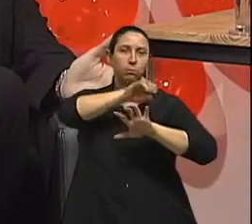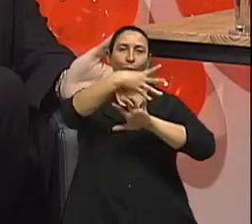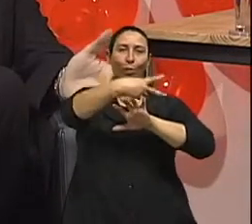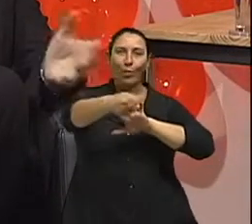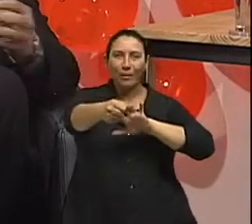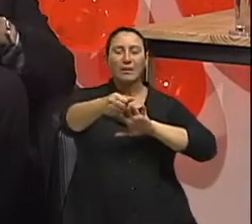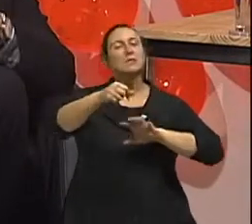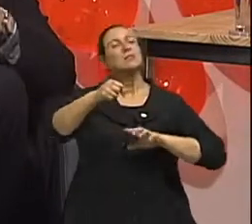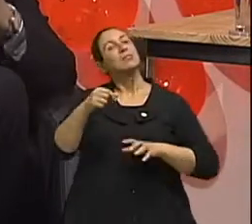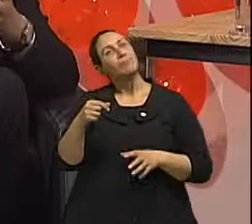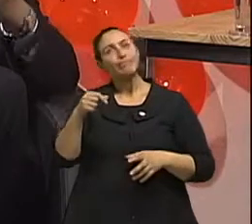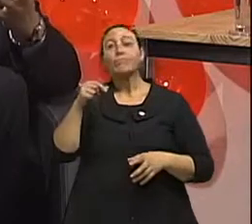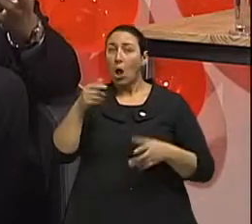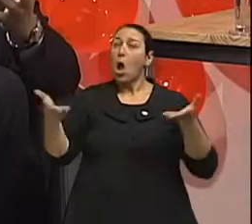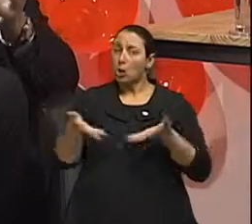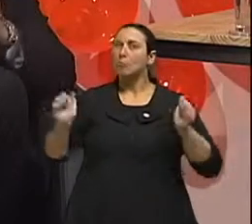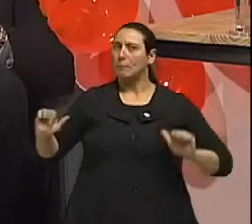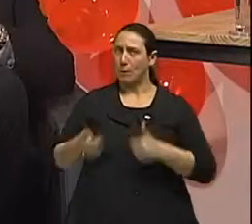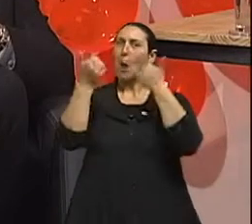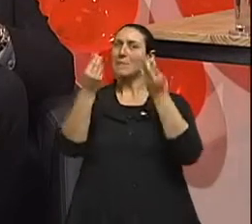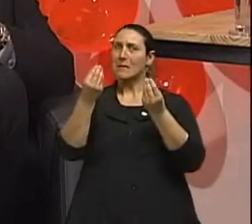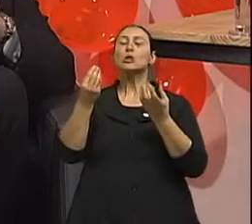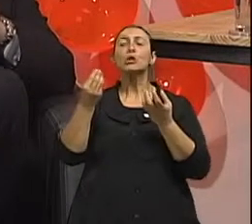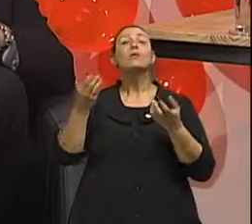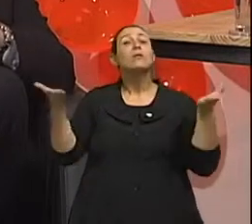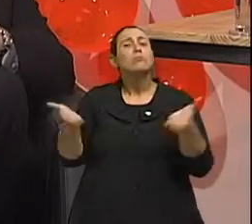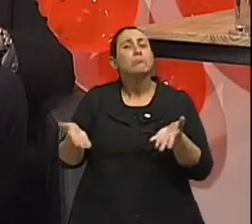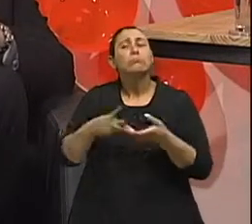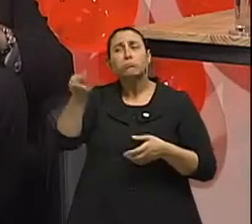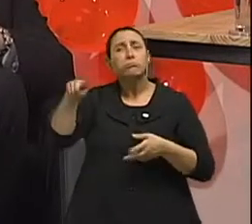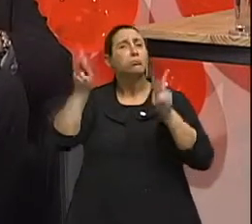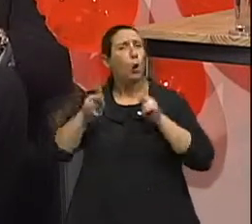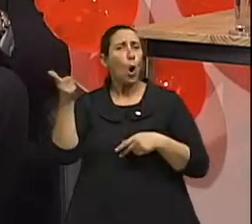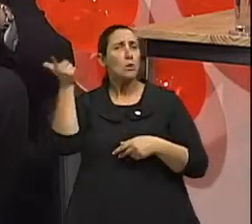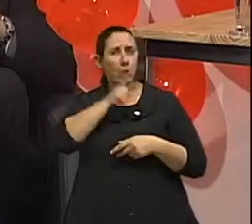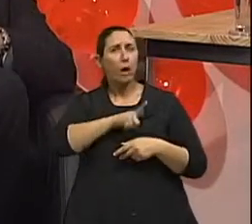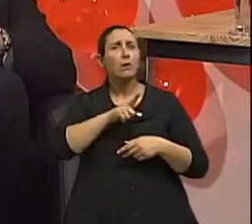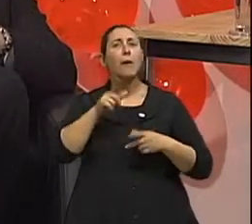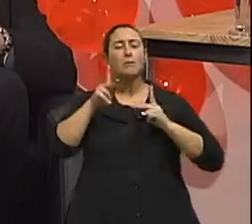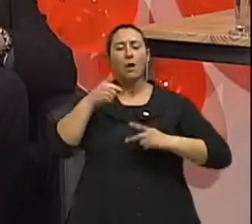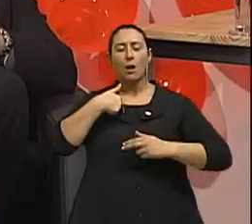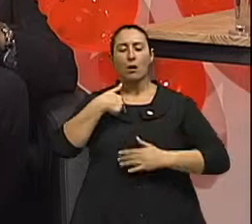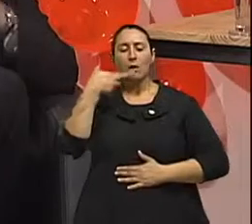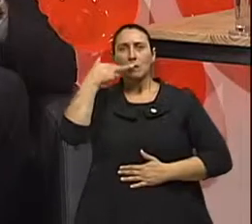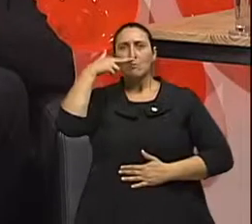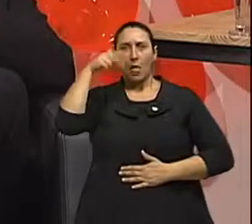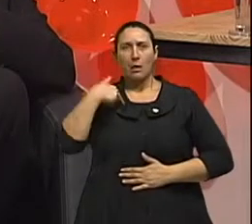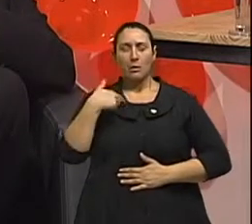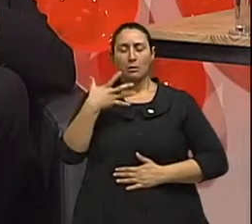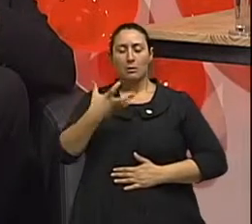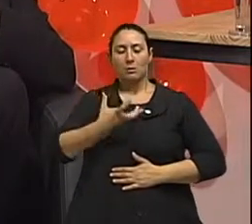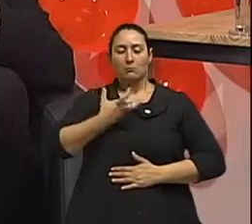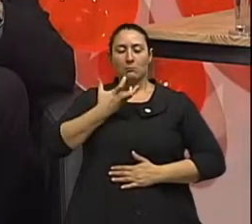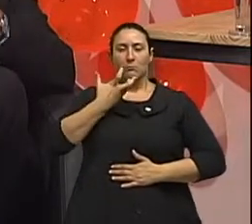melhores. Hoje nós temos aparelhos de radioterapia que conseguem, inclusive, se ajustar à respiração do paciente. O paciente fica